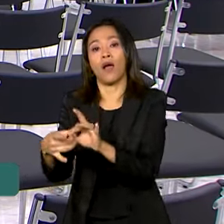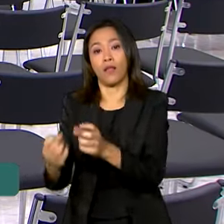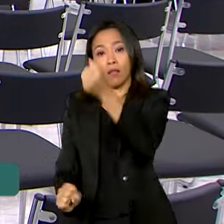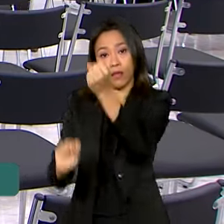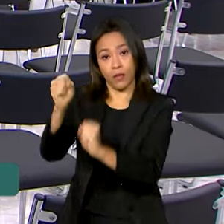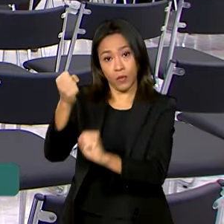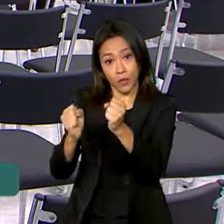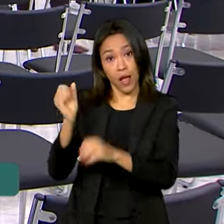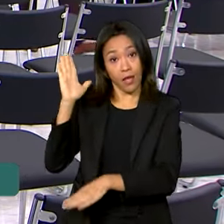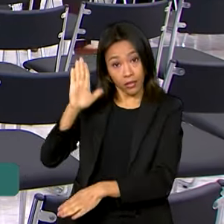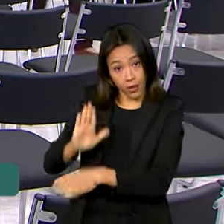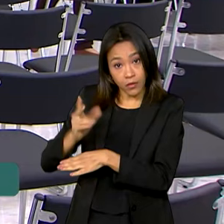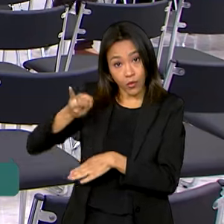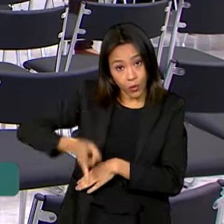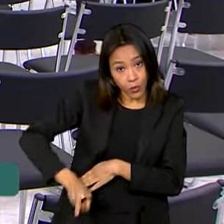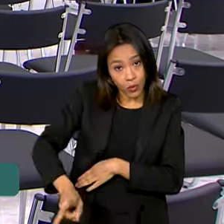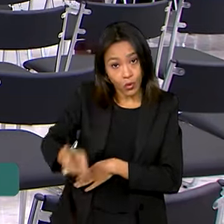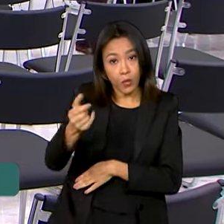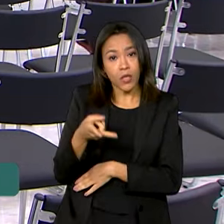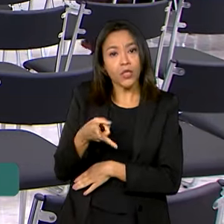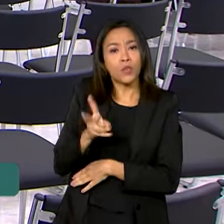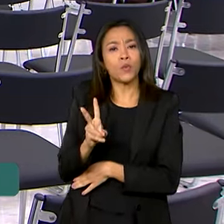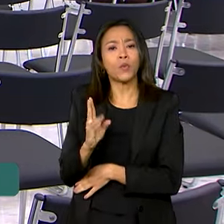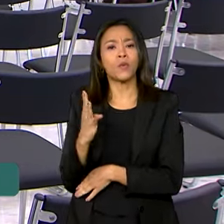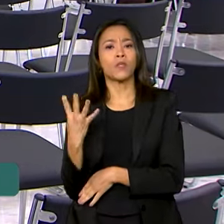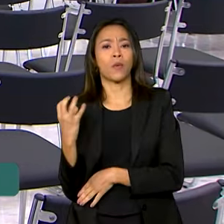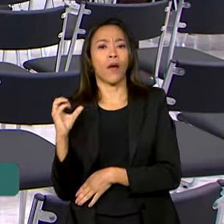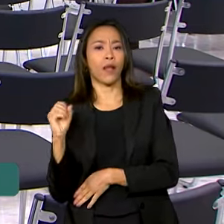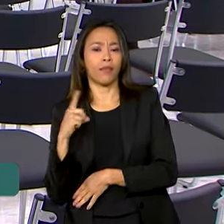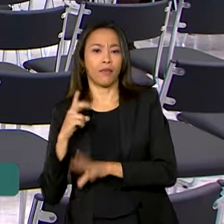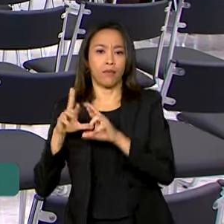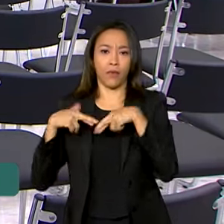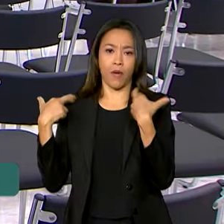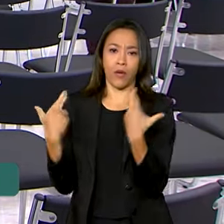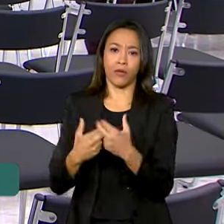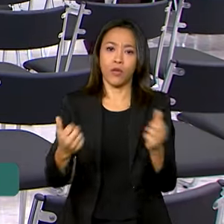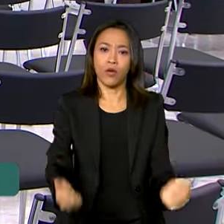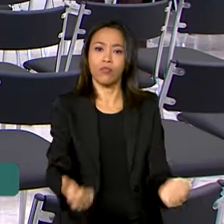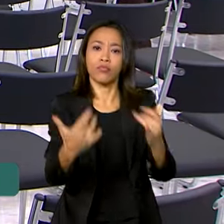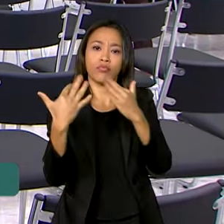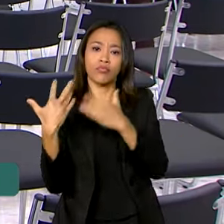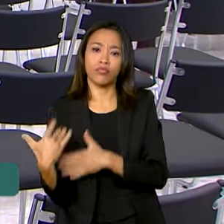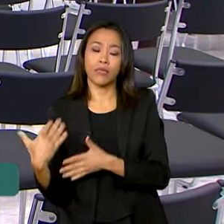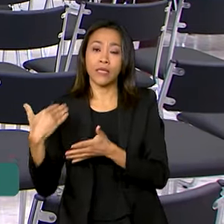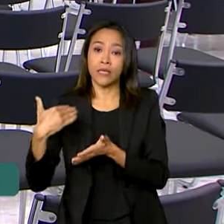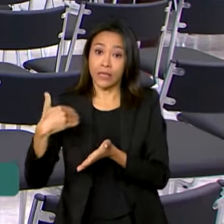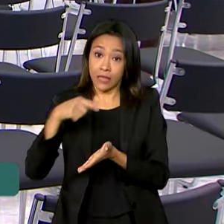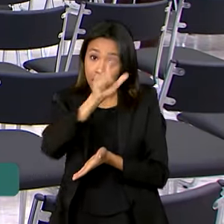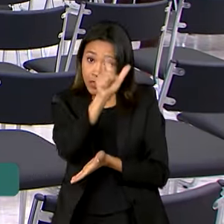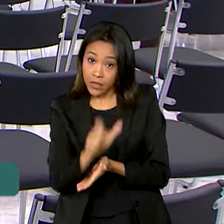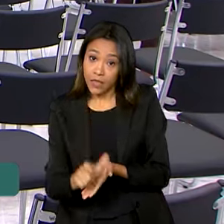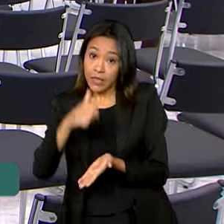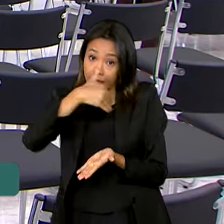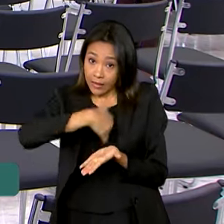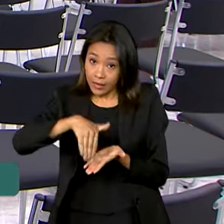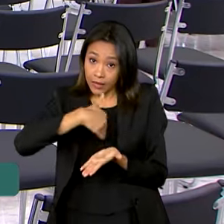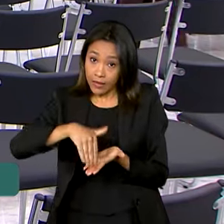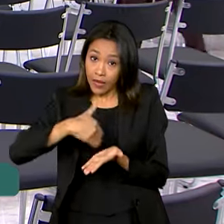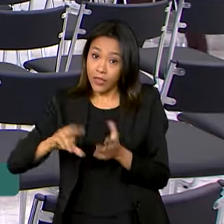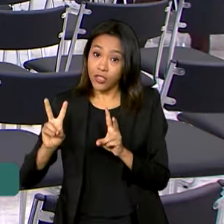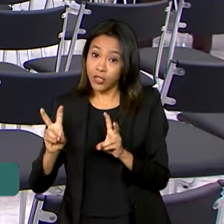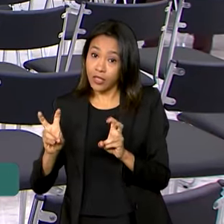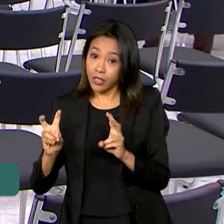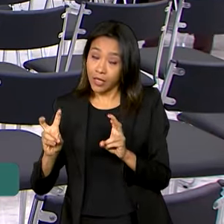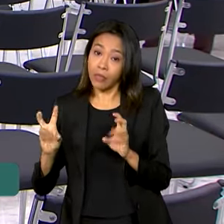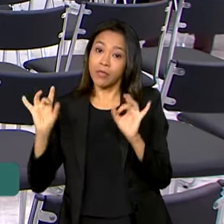ele segue aqui no Palácio do Planalto. Às 12h40, ele tem uma reunião com o secretário especial para assuntos jurídicos da Casa Civil,